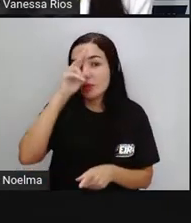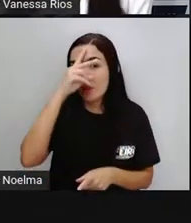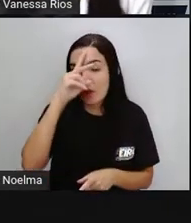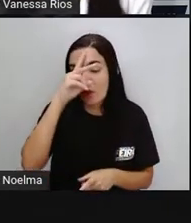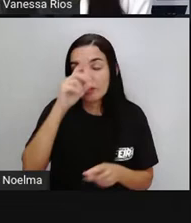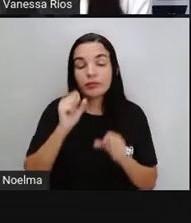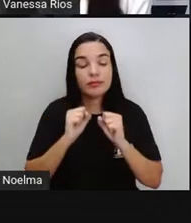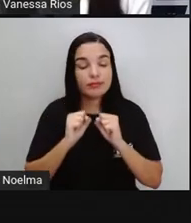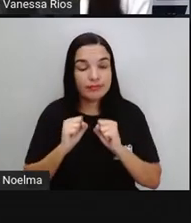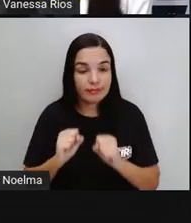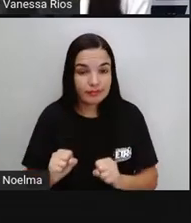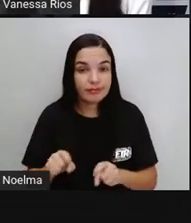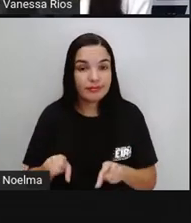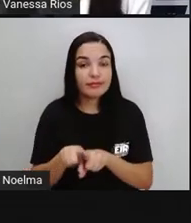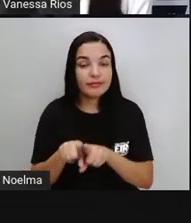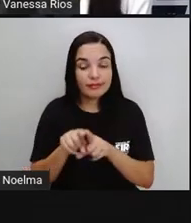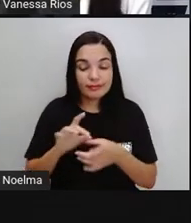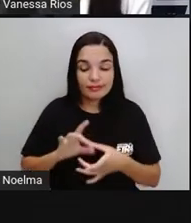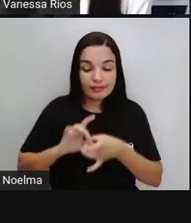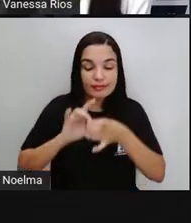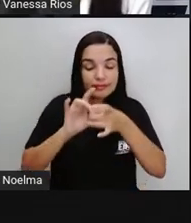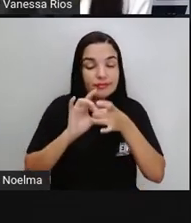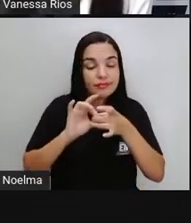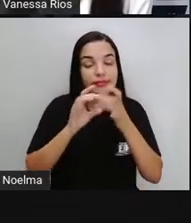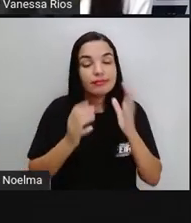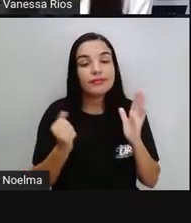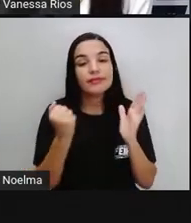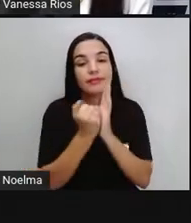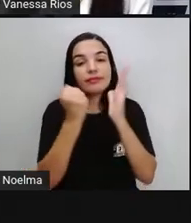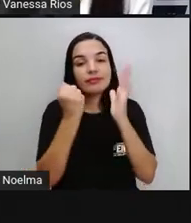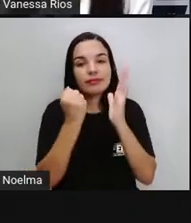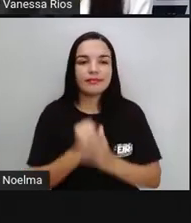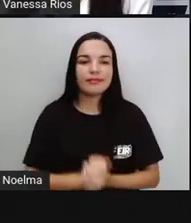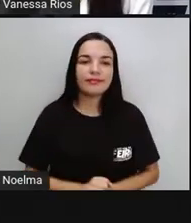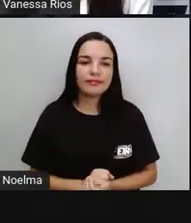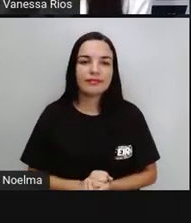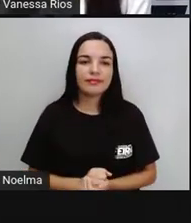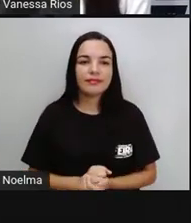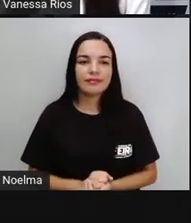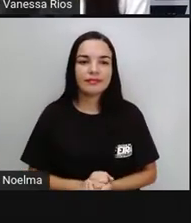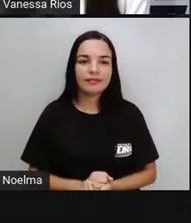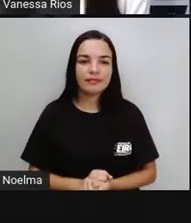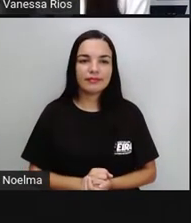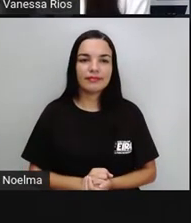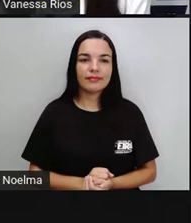também aí são associados a essa palavra e a gente vai entender por quê.